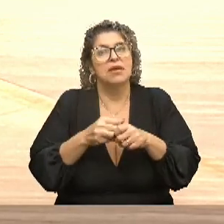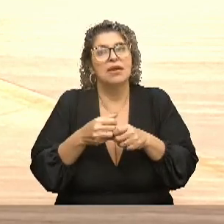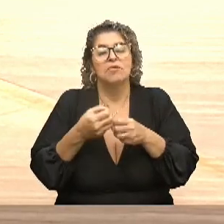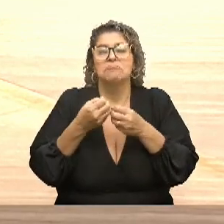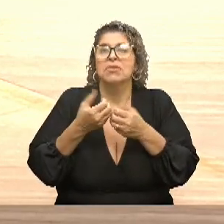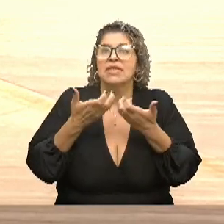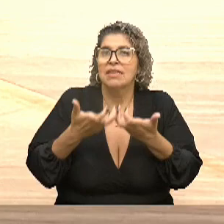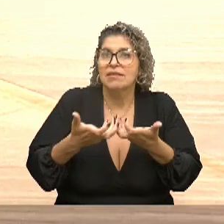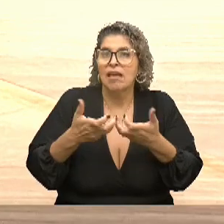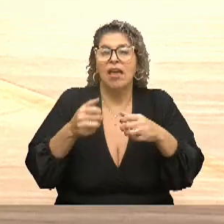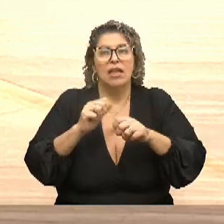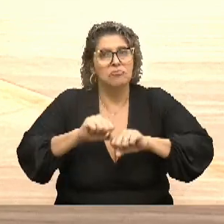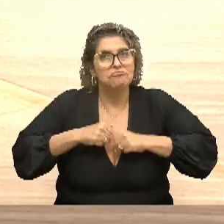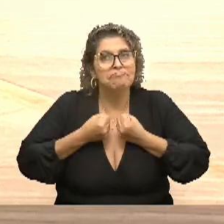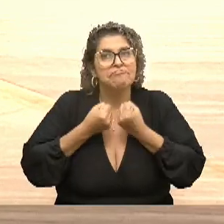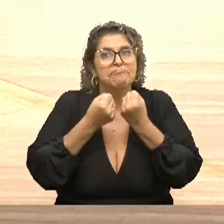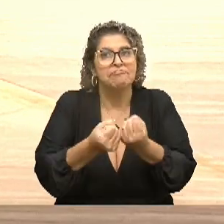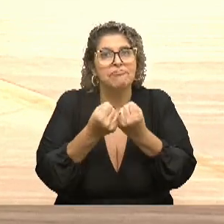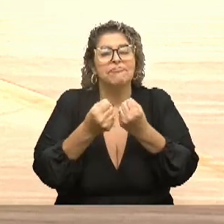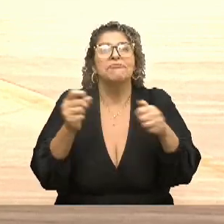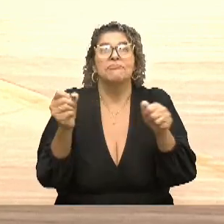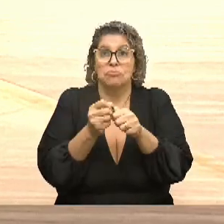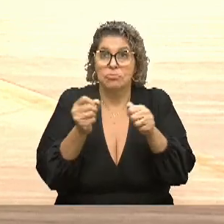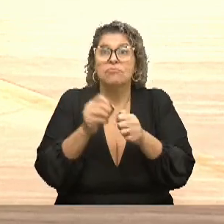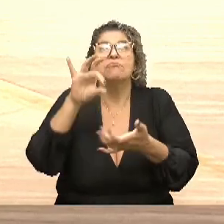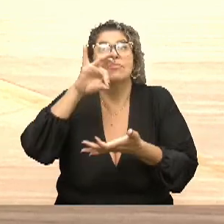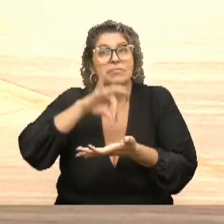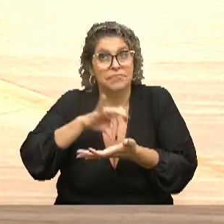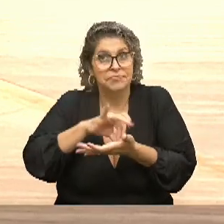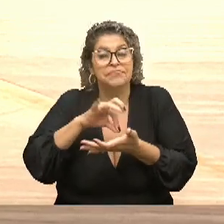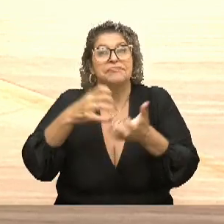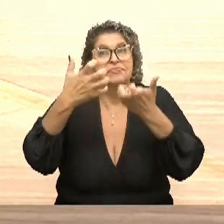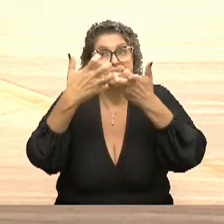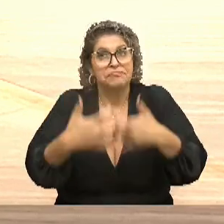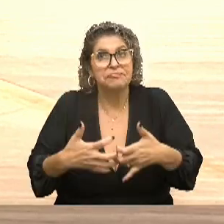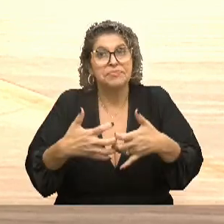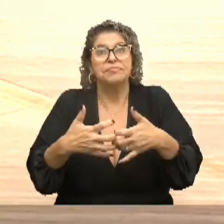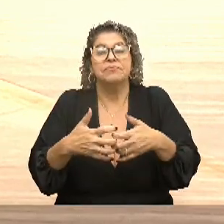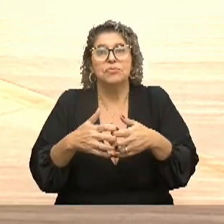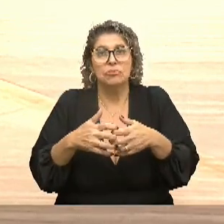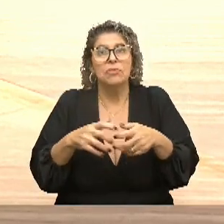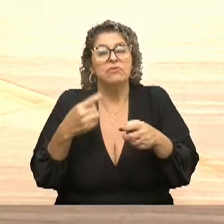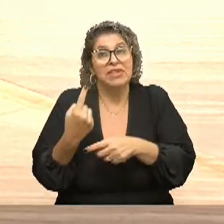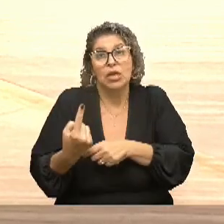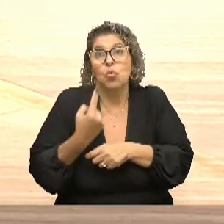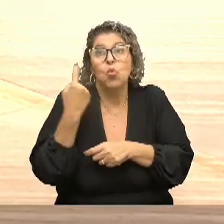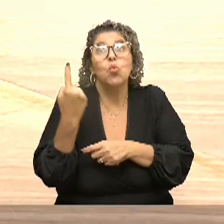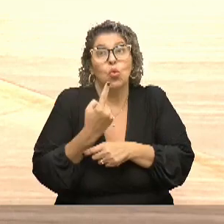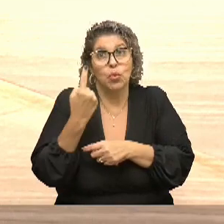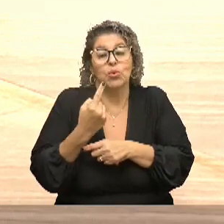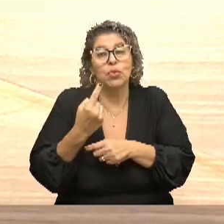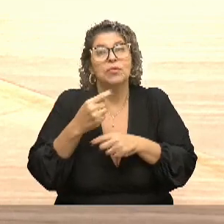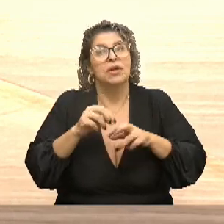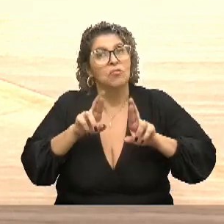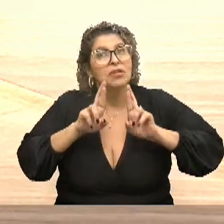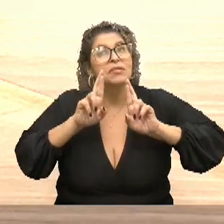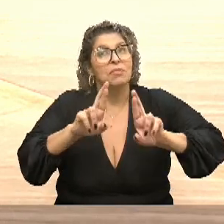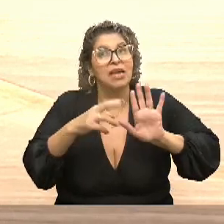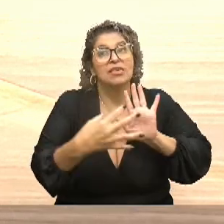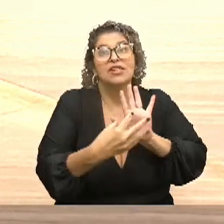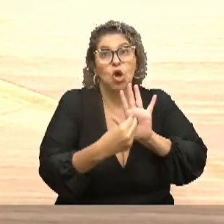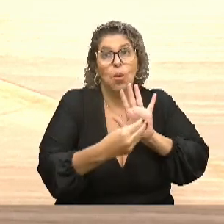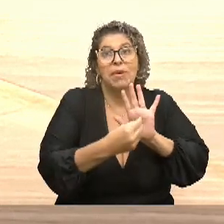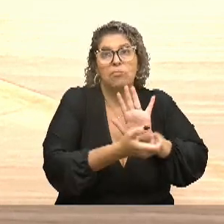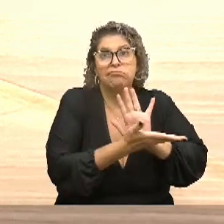vereadores, né? Que se empenharam para que ele se tornasse realidade. E eu acho que a gente vai ter algo único aqui, que espero que seja copiado